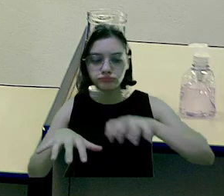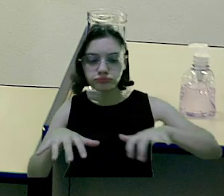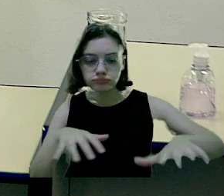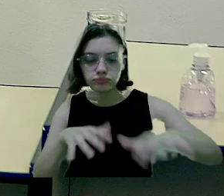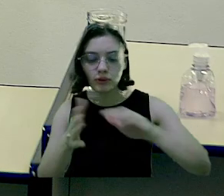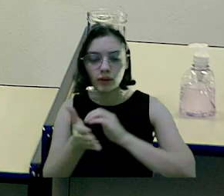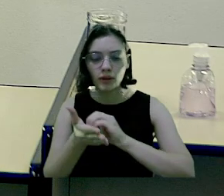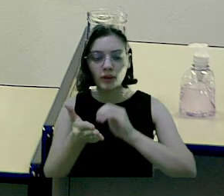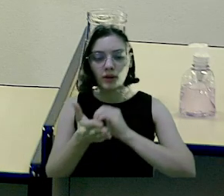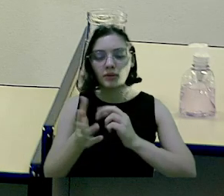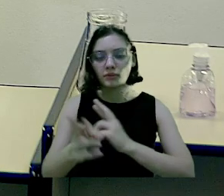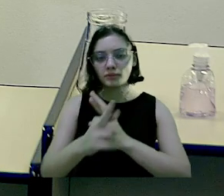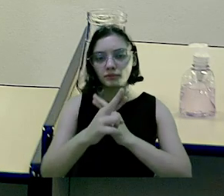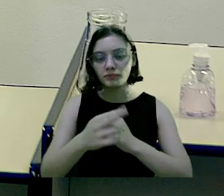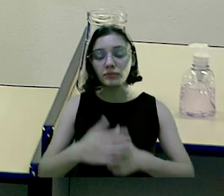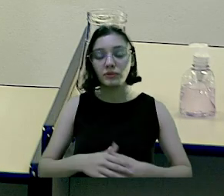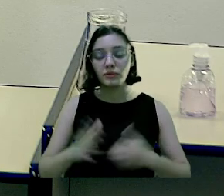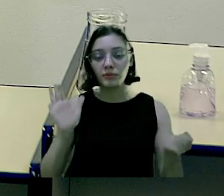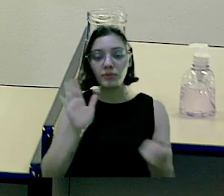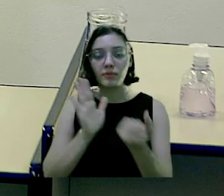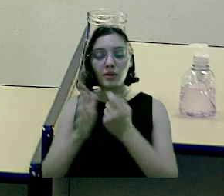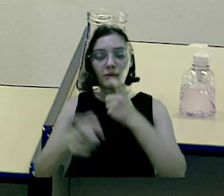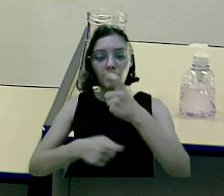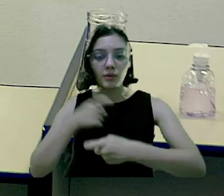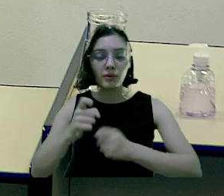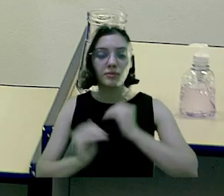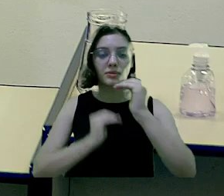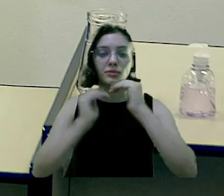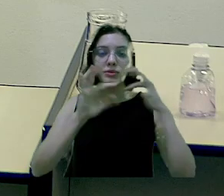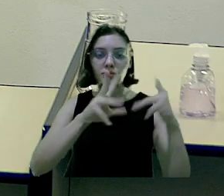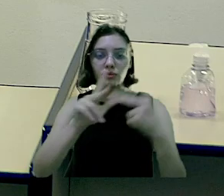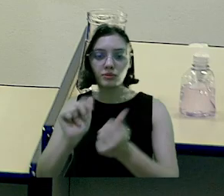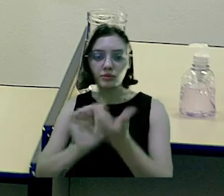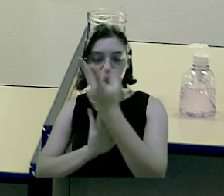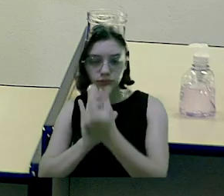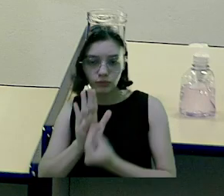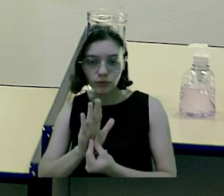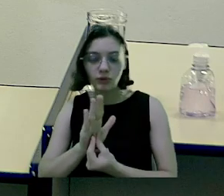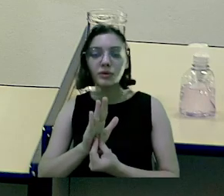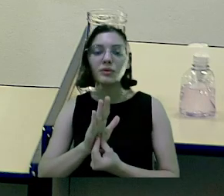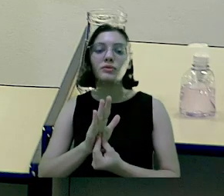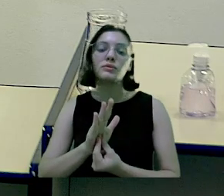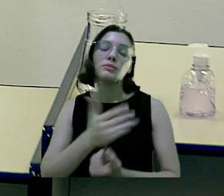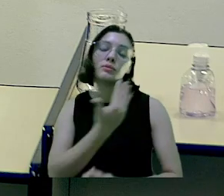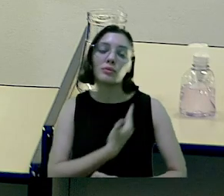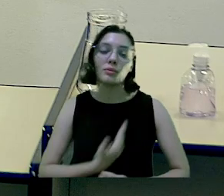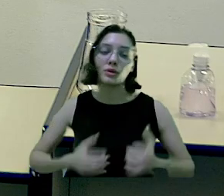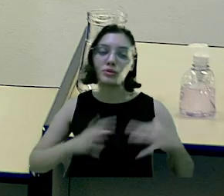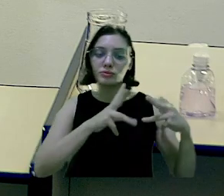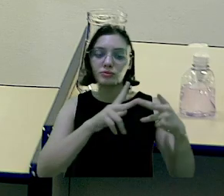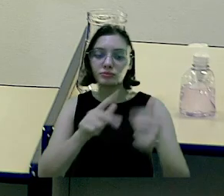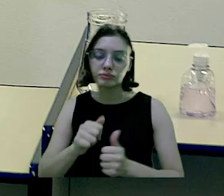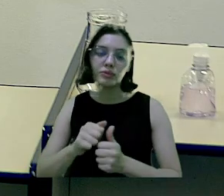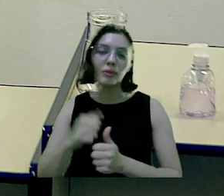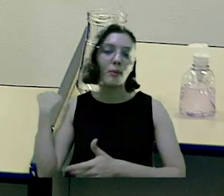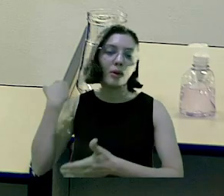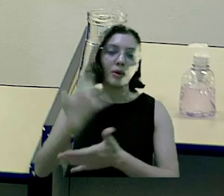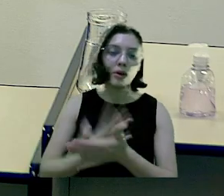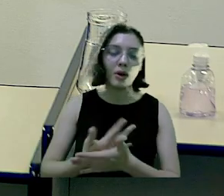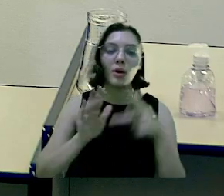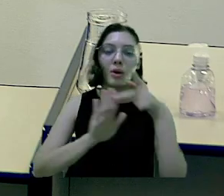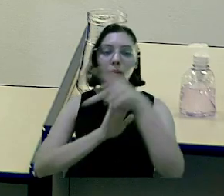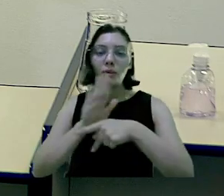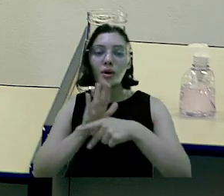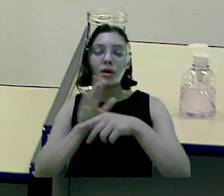perspectivas para o cenário macroeconômico, com o desempenho financeiro das contas públicas dos últimos exercícios, com a